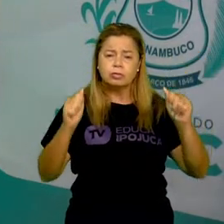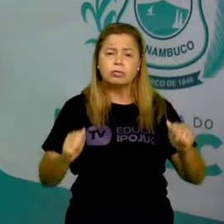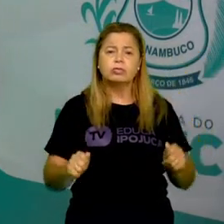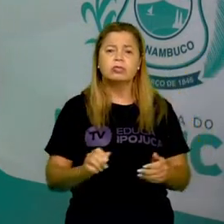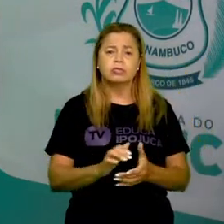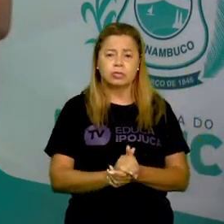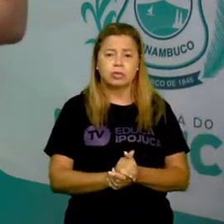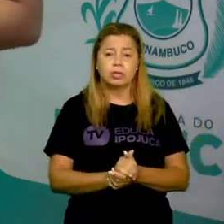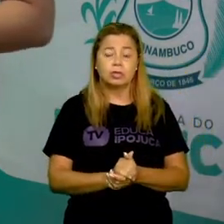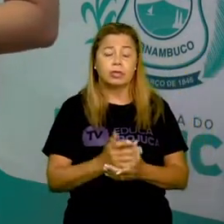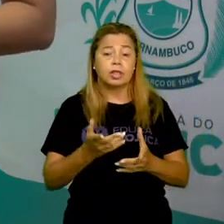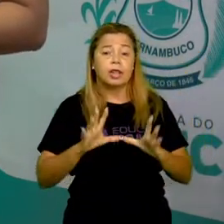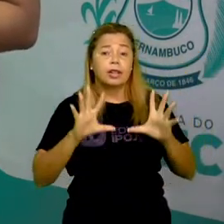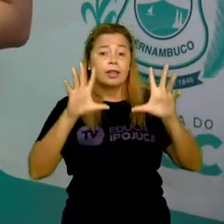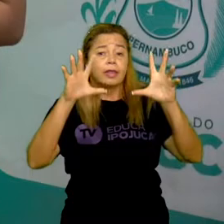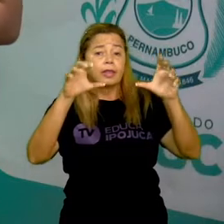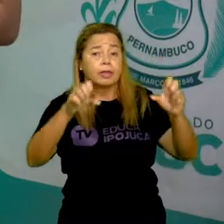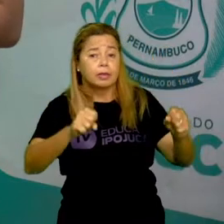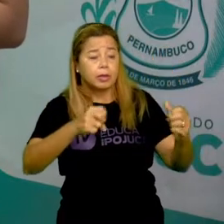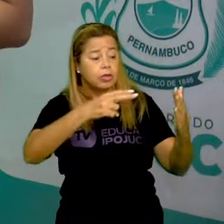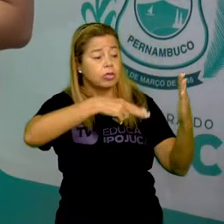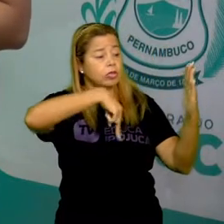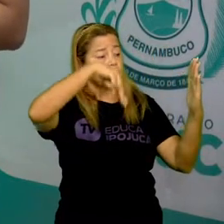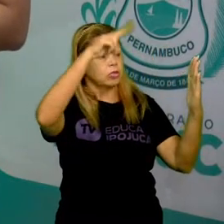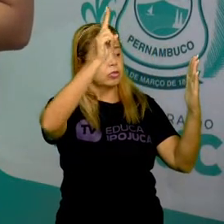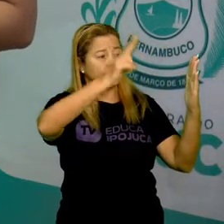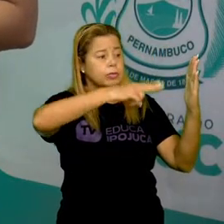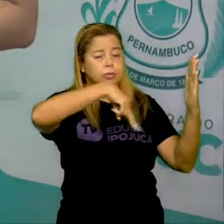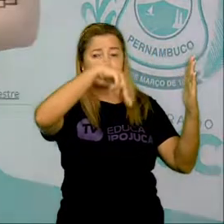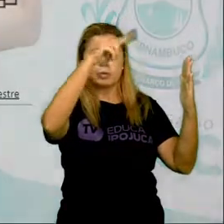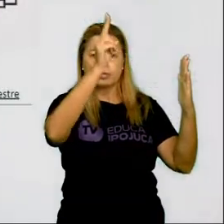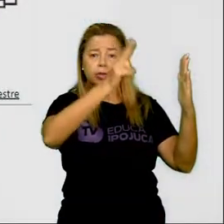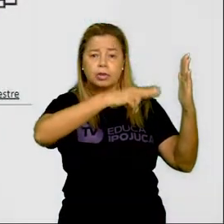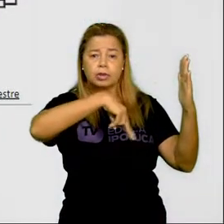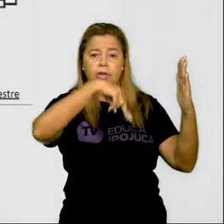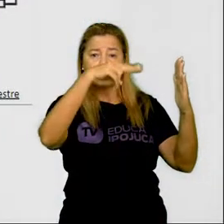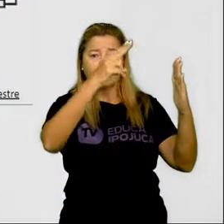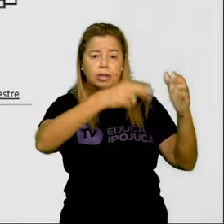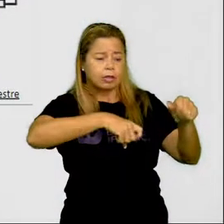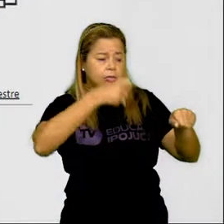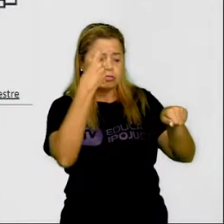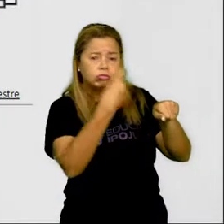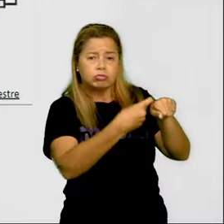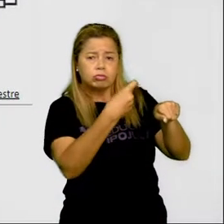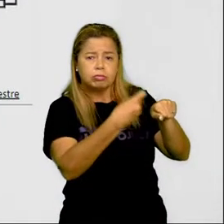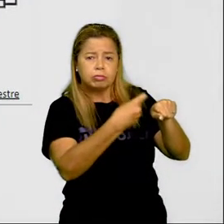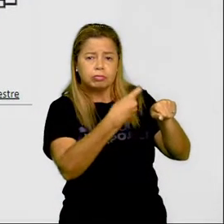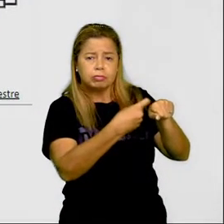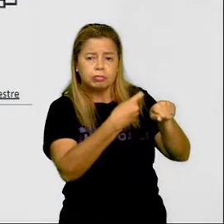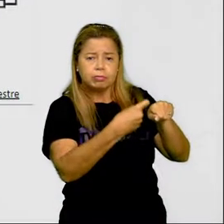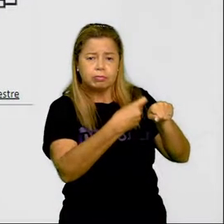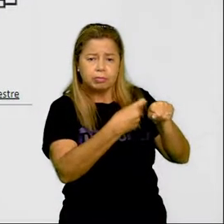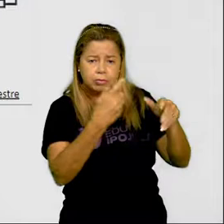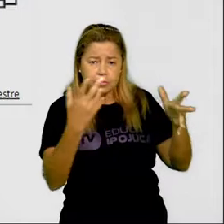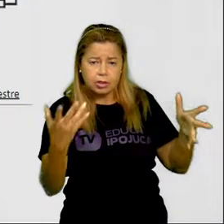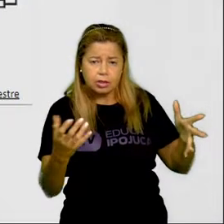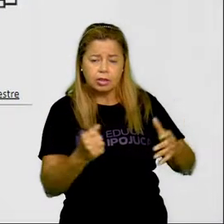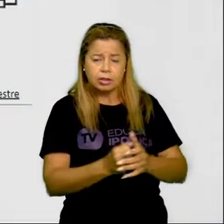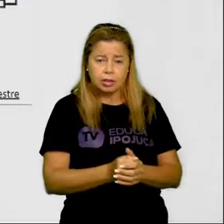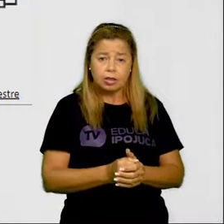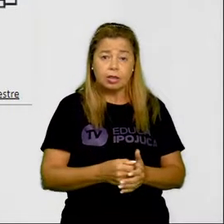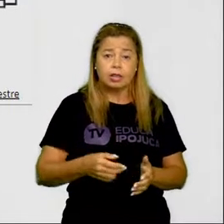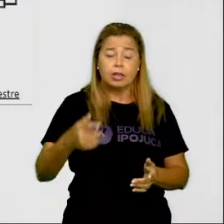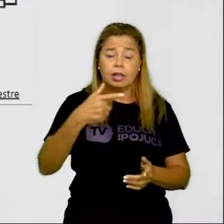Animais pintados na Gruta de Lascaux, aqui, um dos sítios de arte rupestre mais